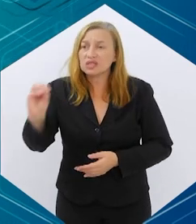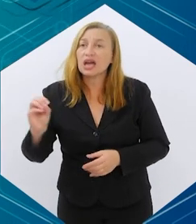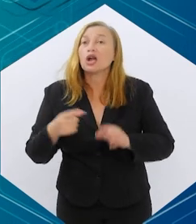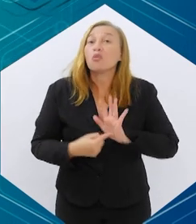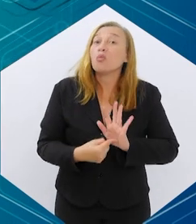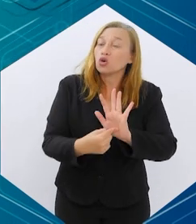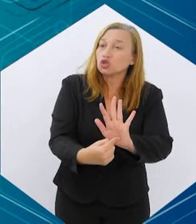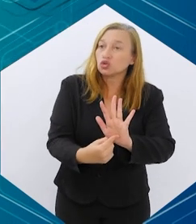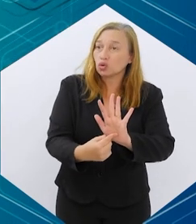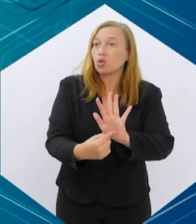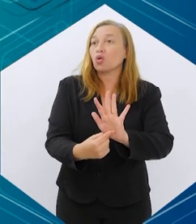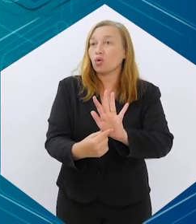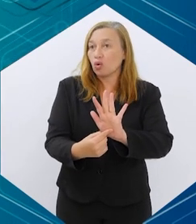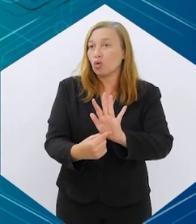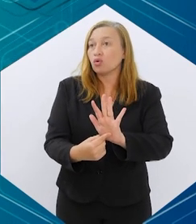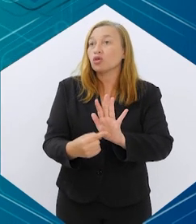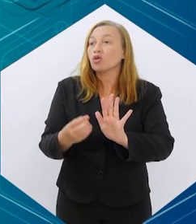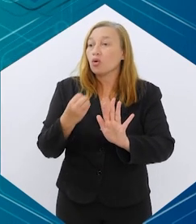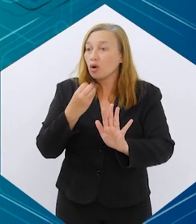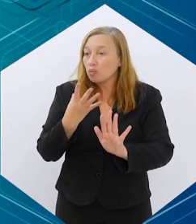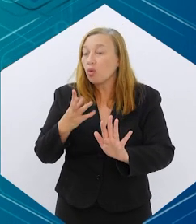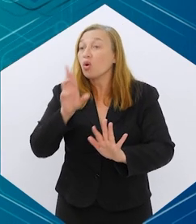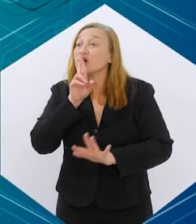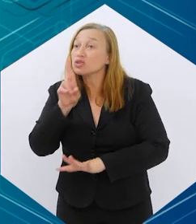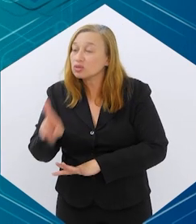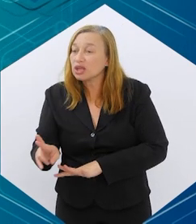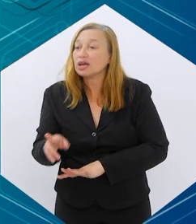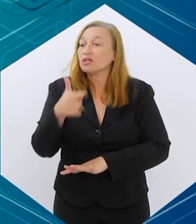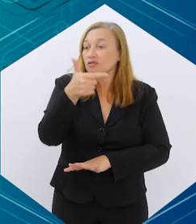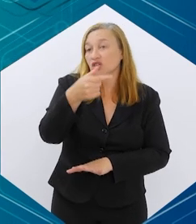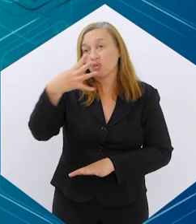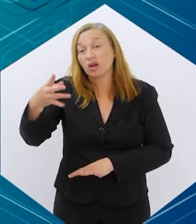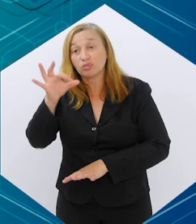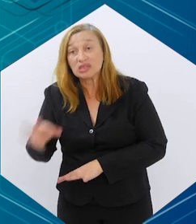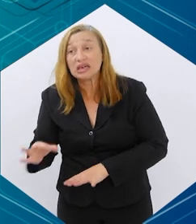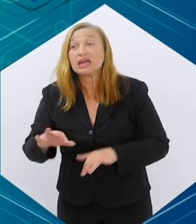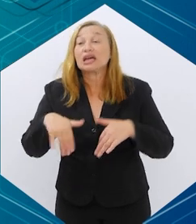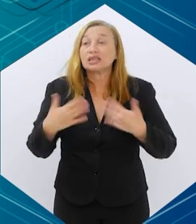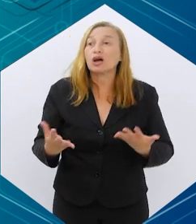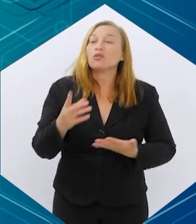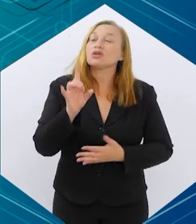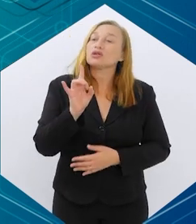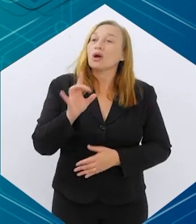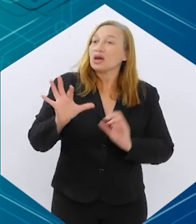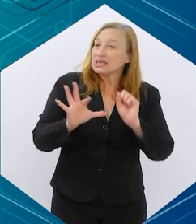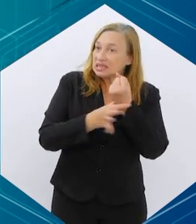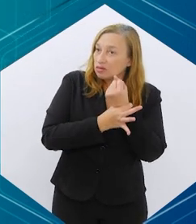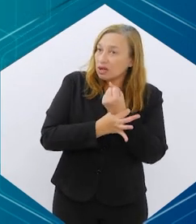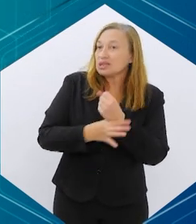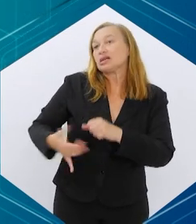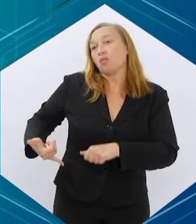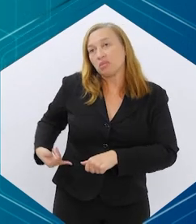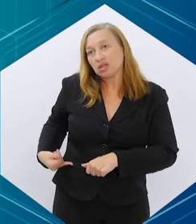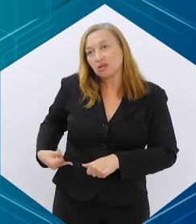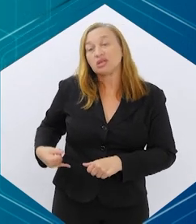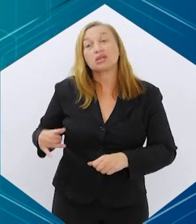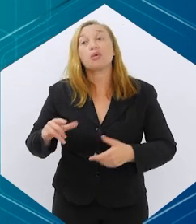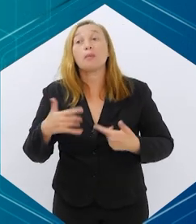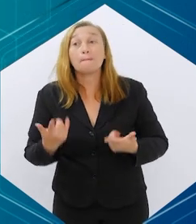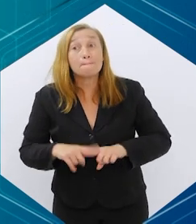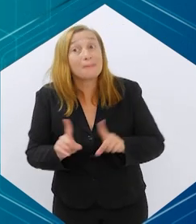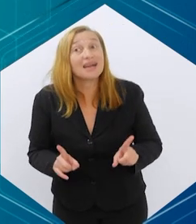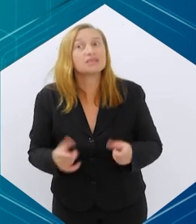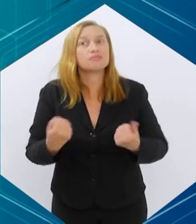também mostrou o benefício em desfecho composto em cerca de 24%. Então, assim, são medicações seguras, são medicações